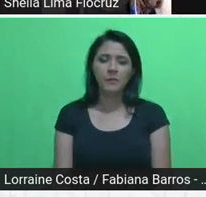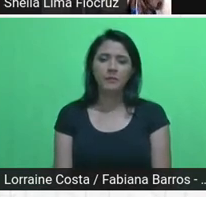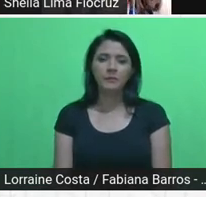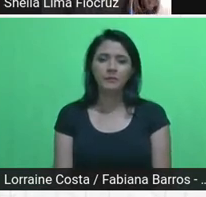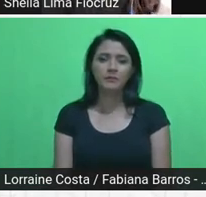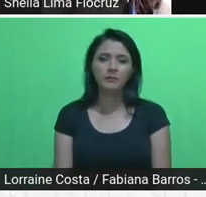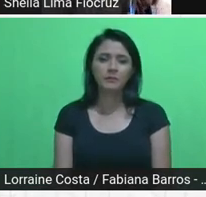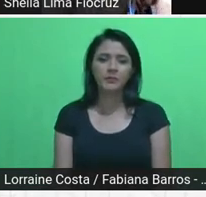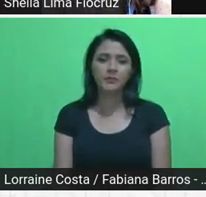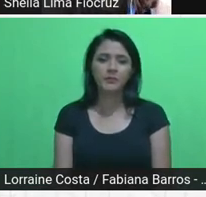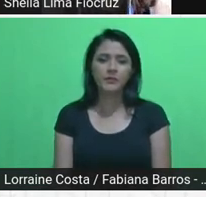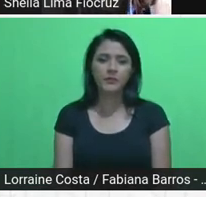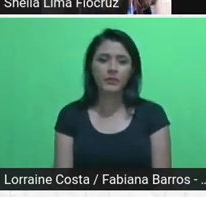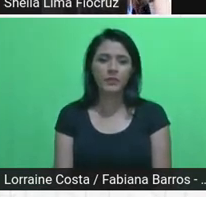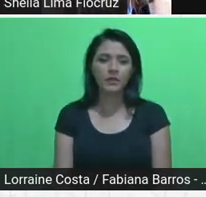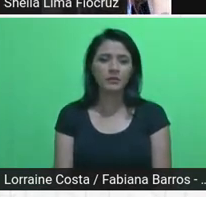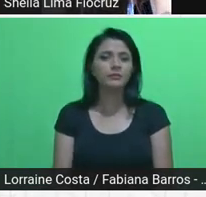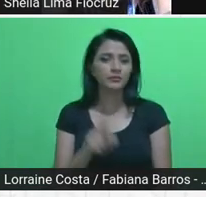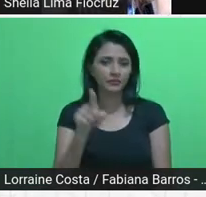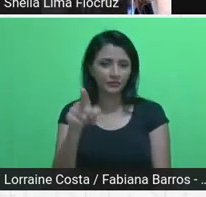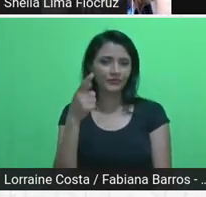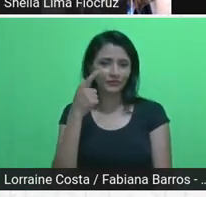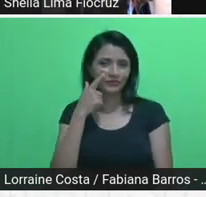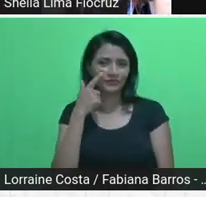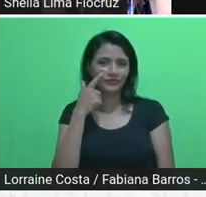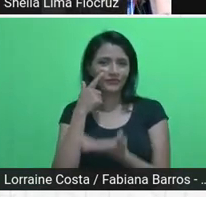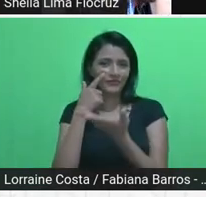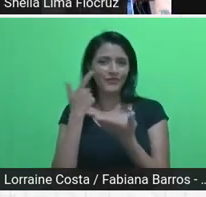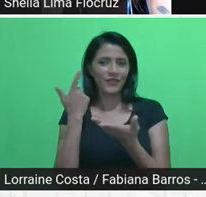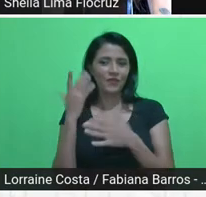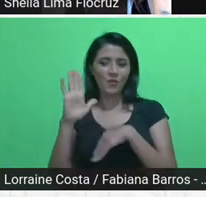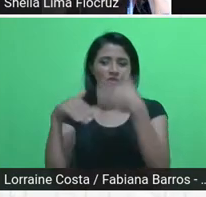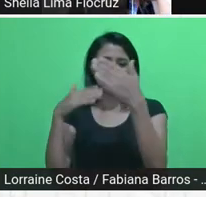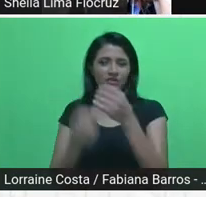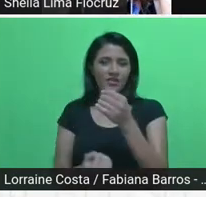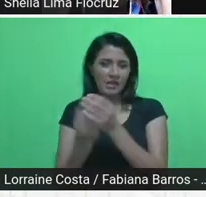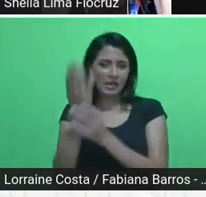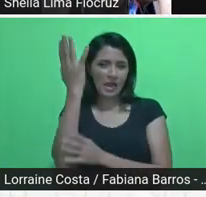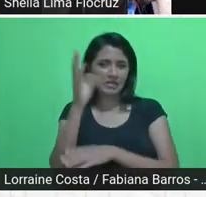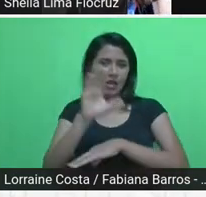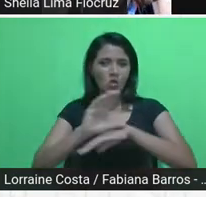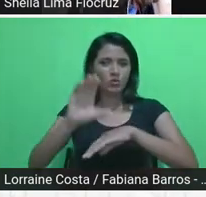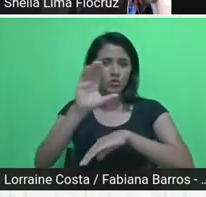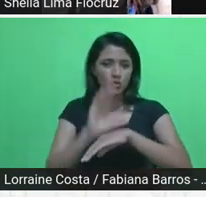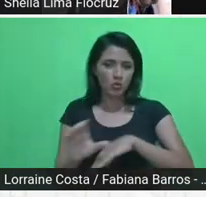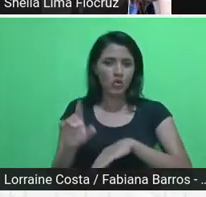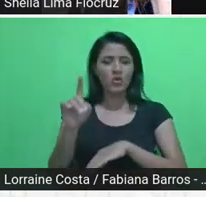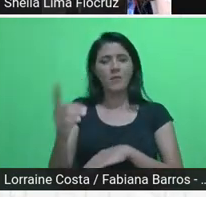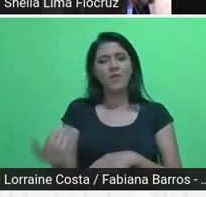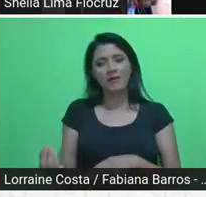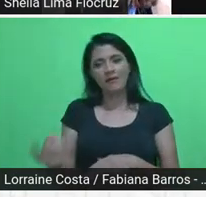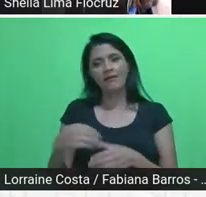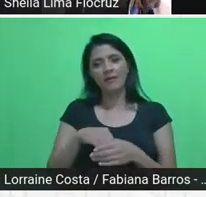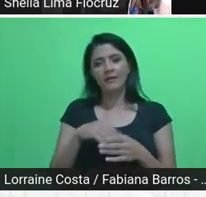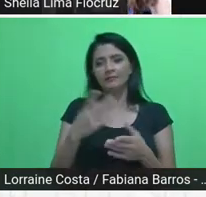Bom, aqui foi o processo de formulação do curso para integrar a academia,